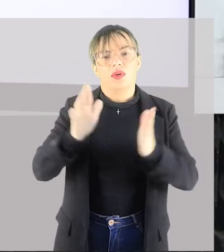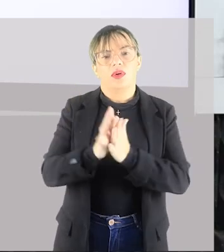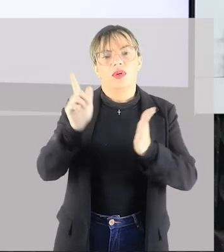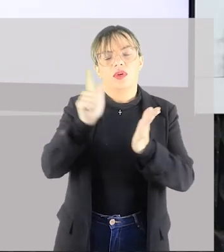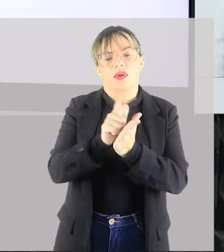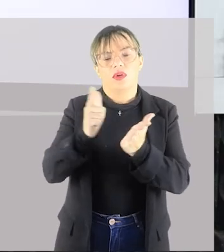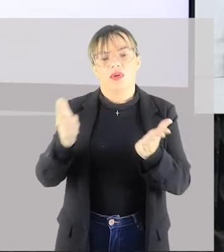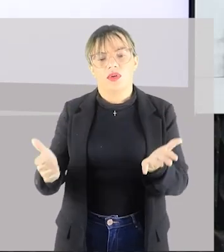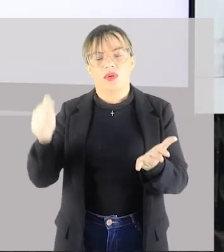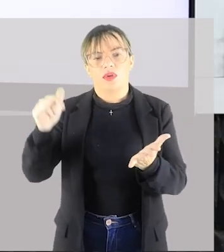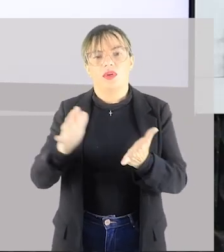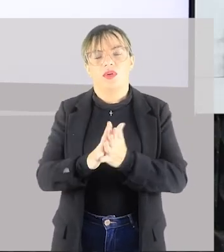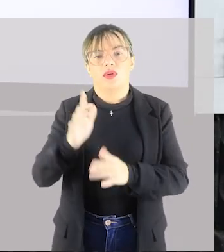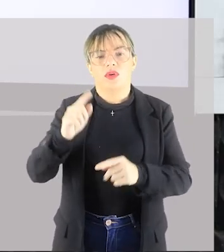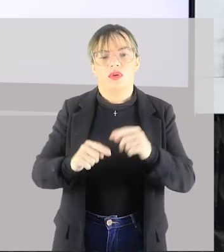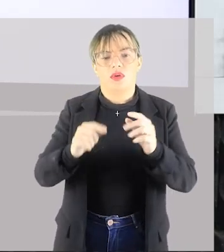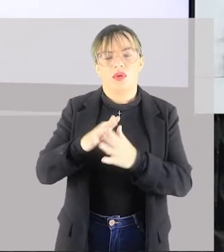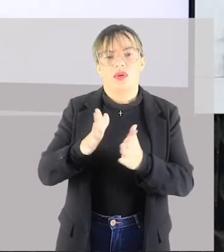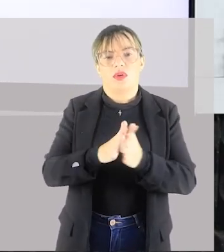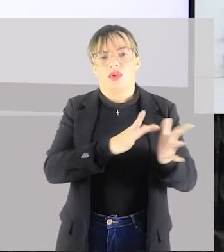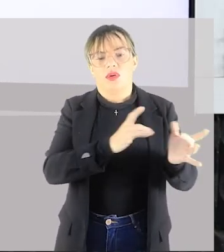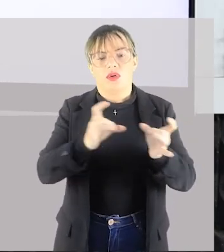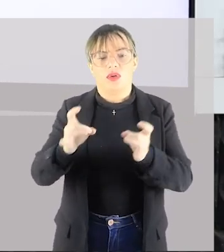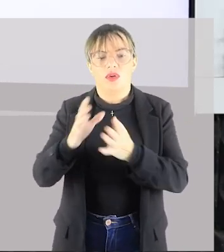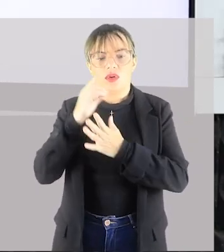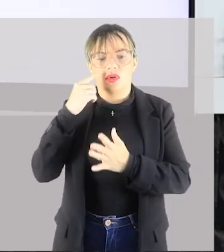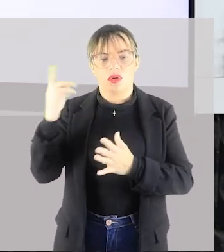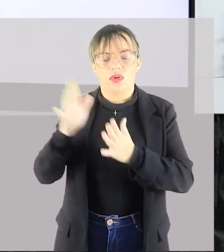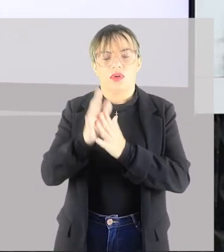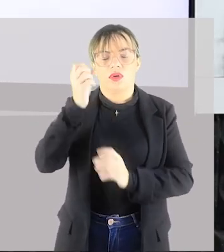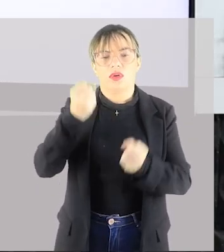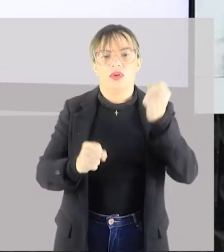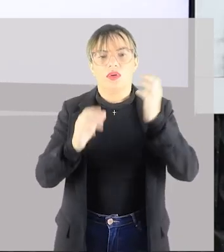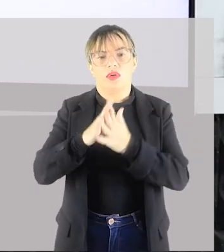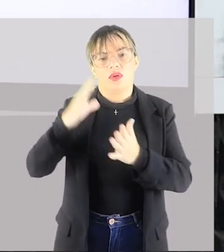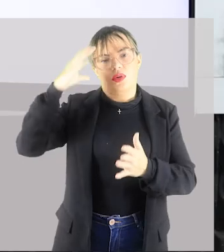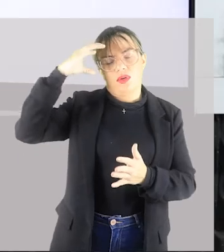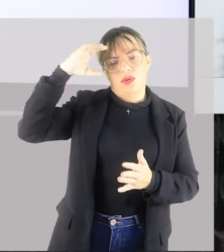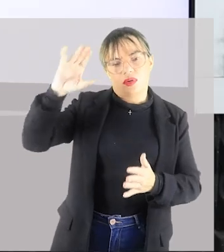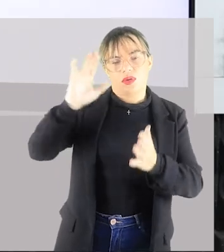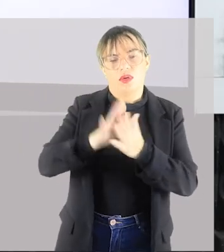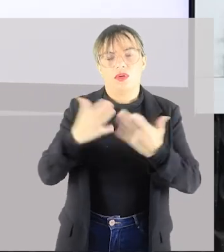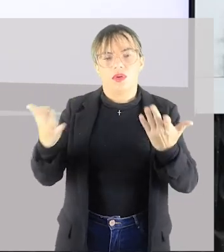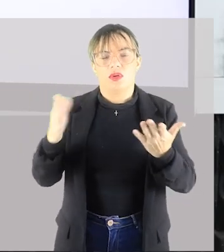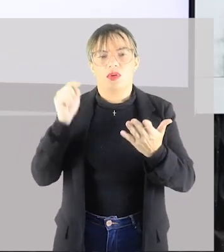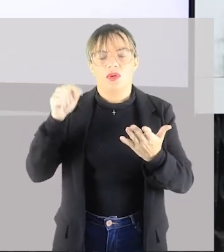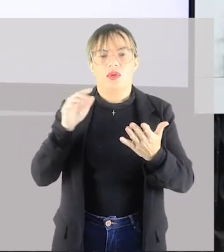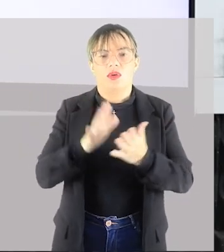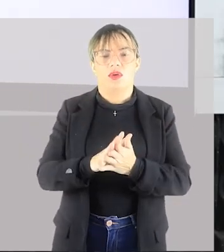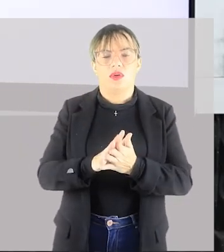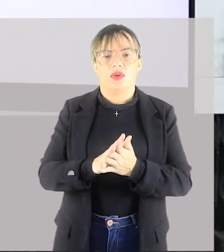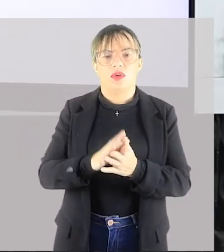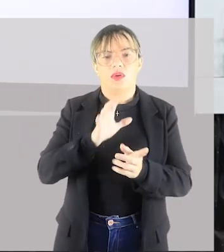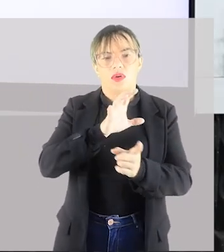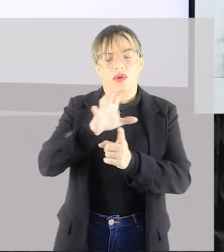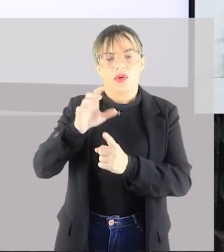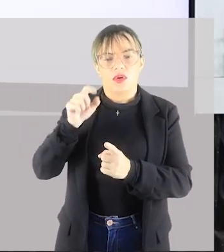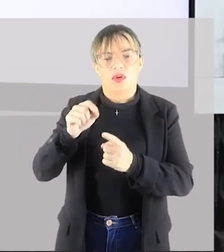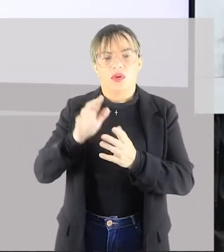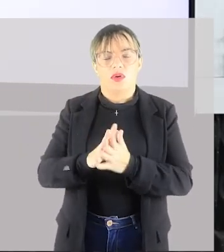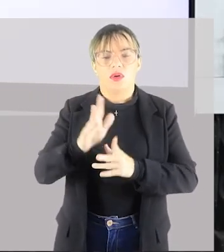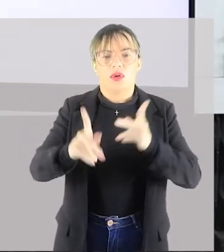ela virou um produto da indústria cultural que está sendo jogada para a cultura de massa.